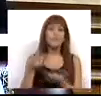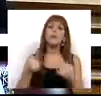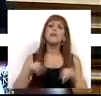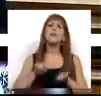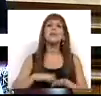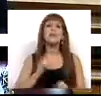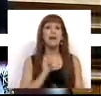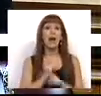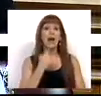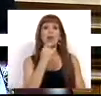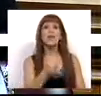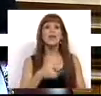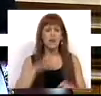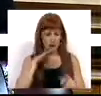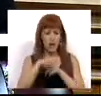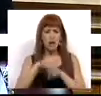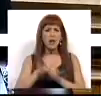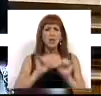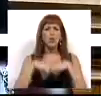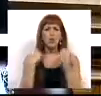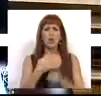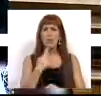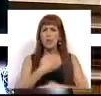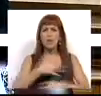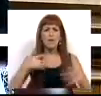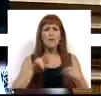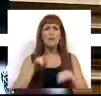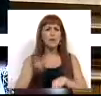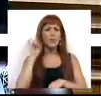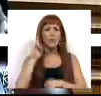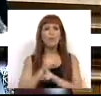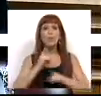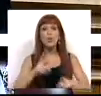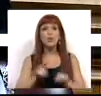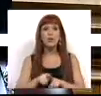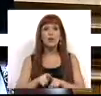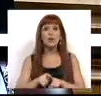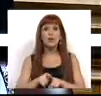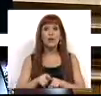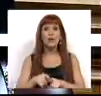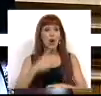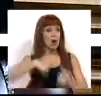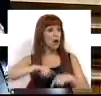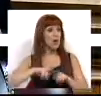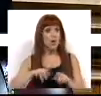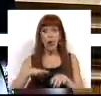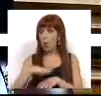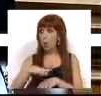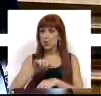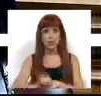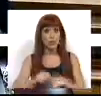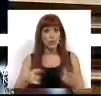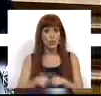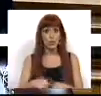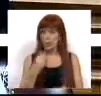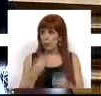também, como referi, tem um impacto social extraordinariamente relevante, porque nós estamos numa conjuntura